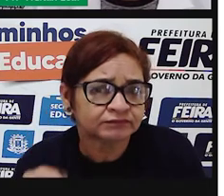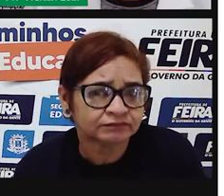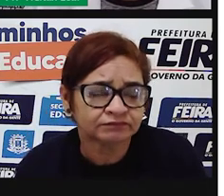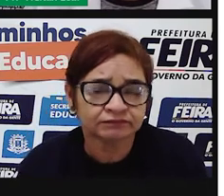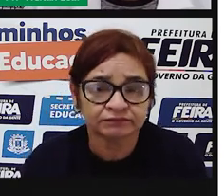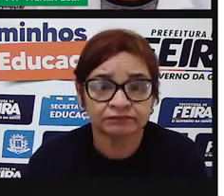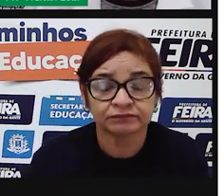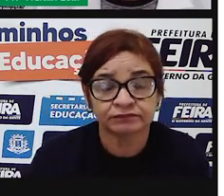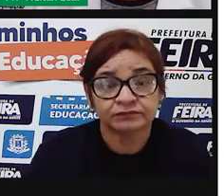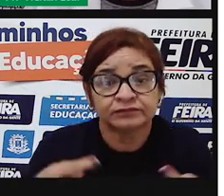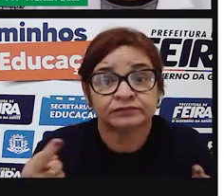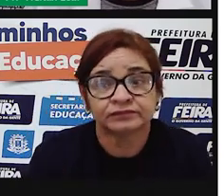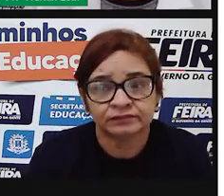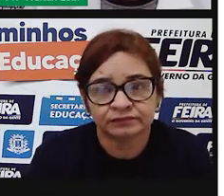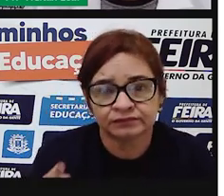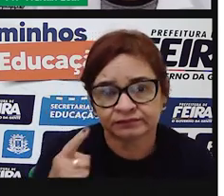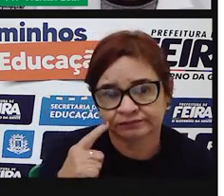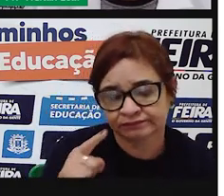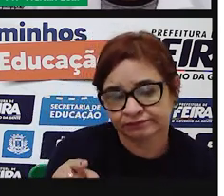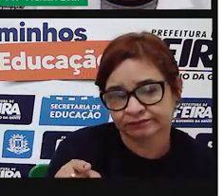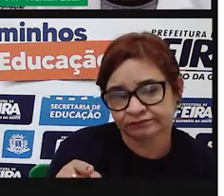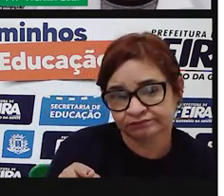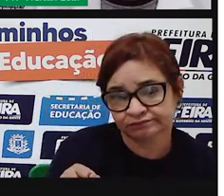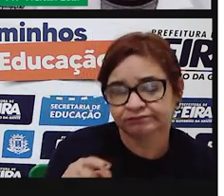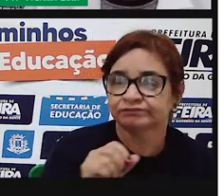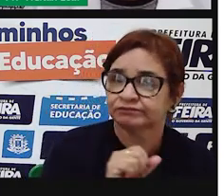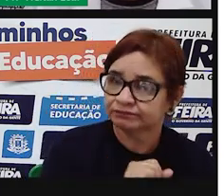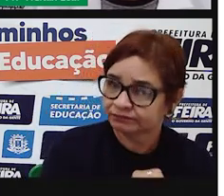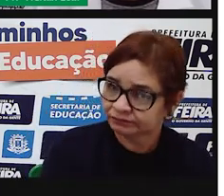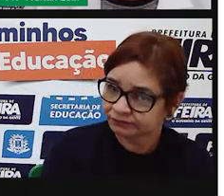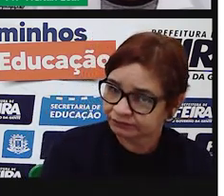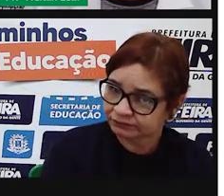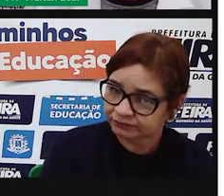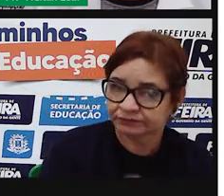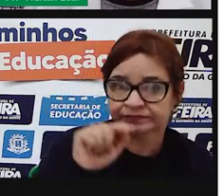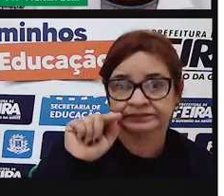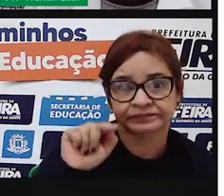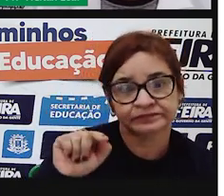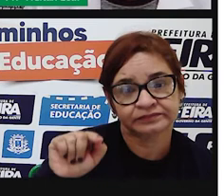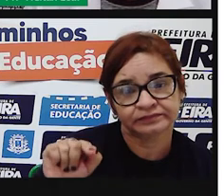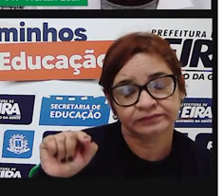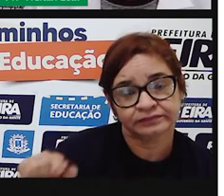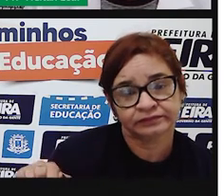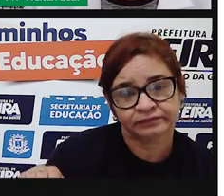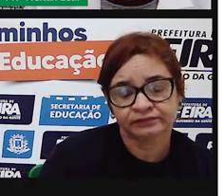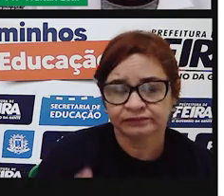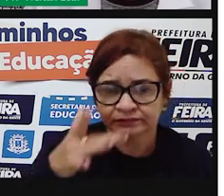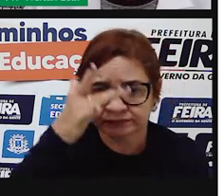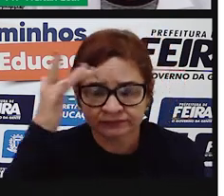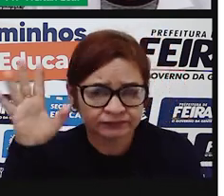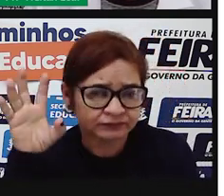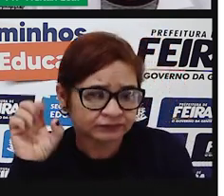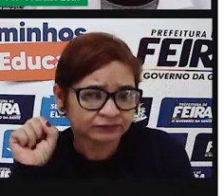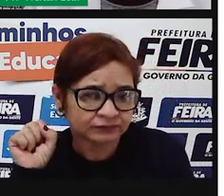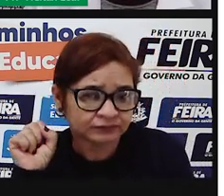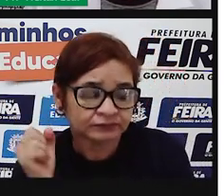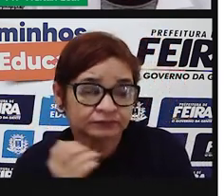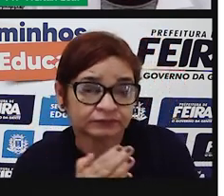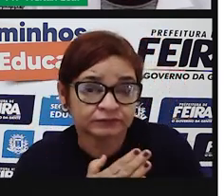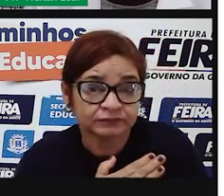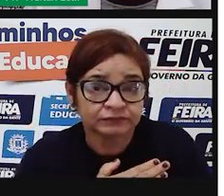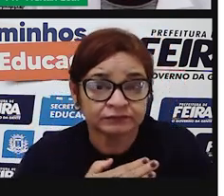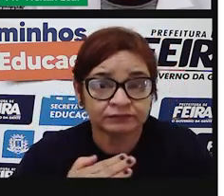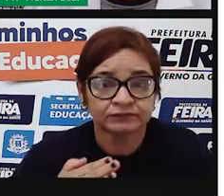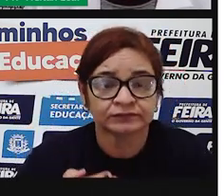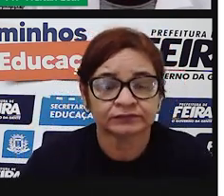olha aí, a frase foi cortada. O pensamento, quem está ouvindo o que foi dito, vai completar mentalmente o